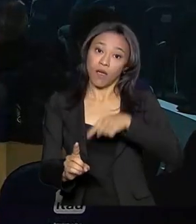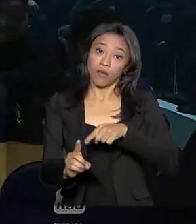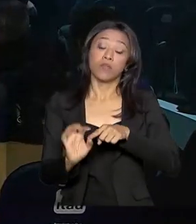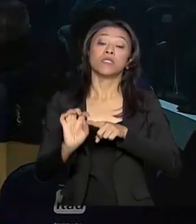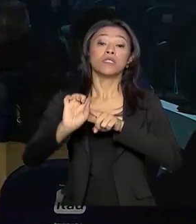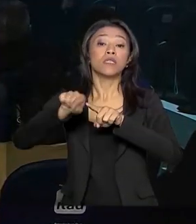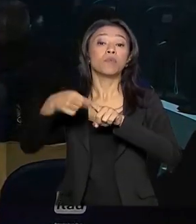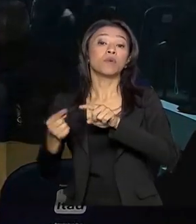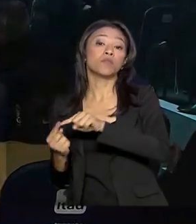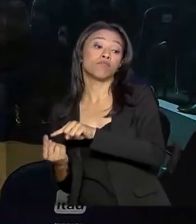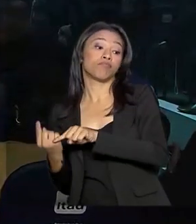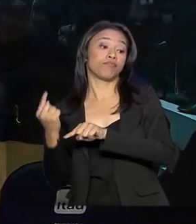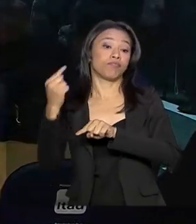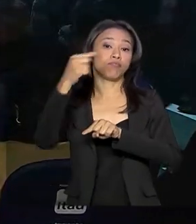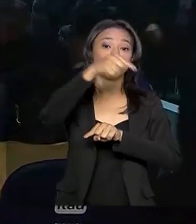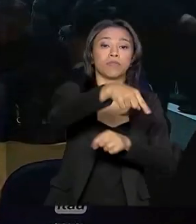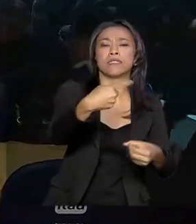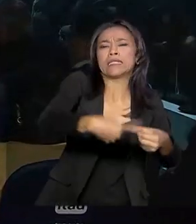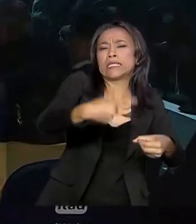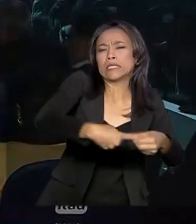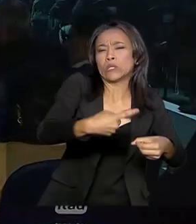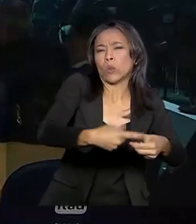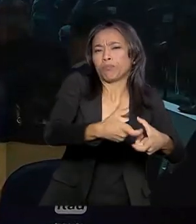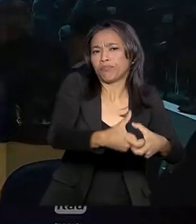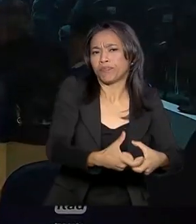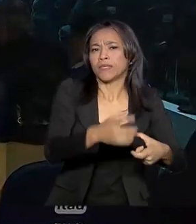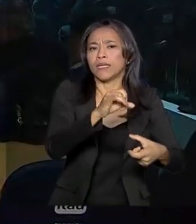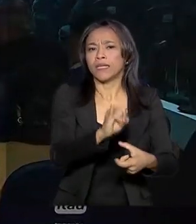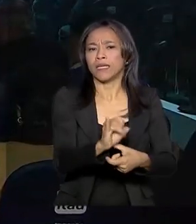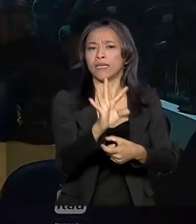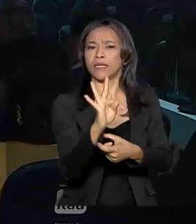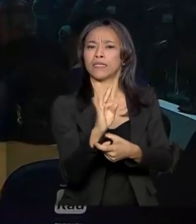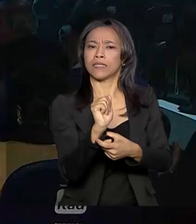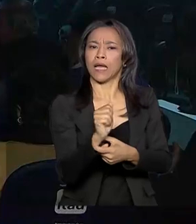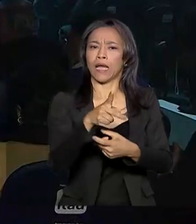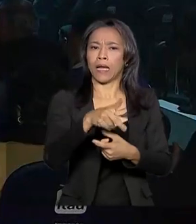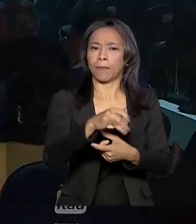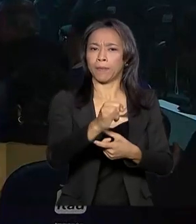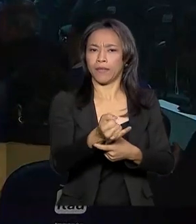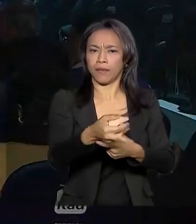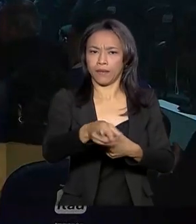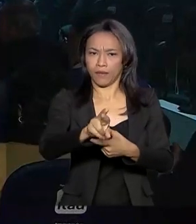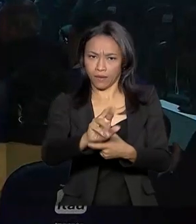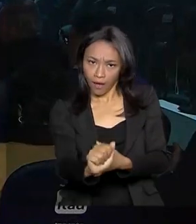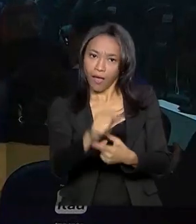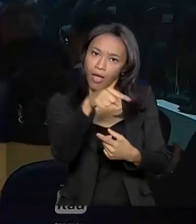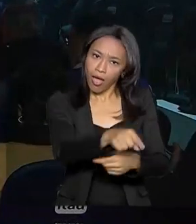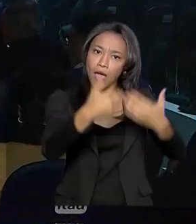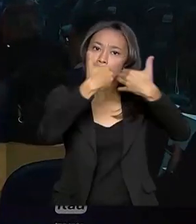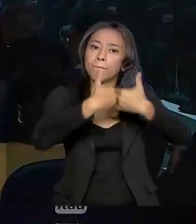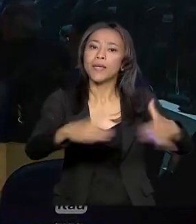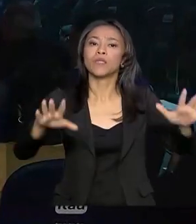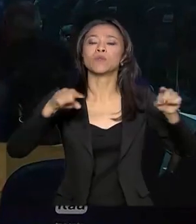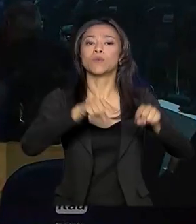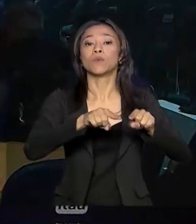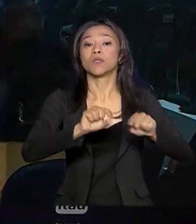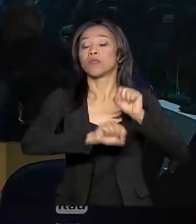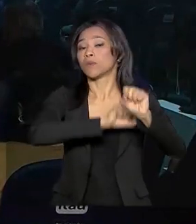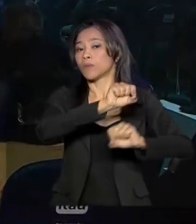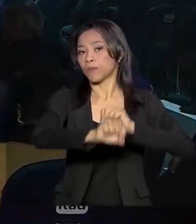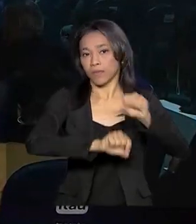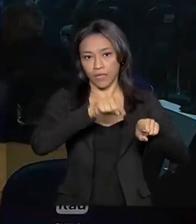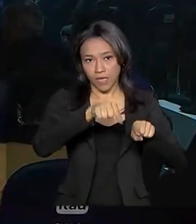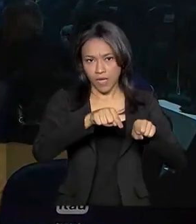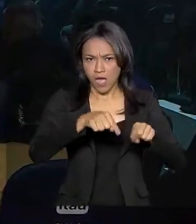segue para o interior do estado, na cidade de Itapira, onde participa da abertura, da inauguração de